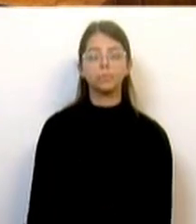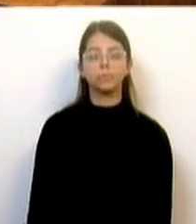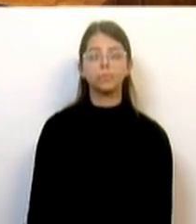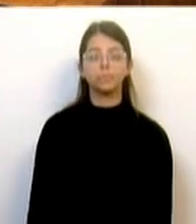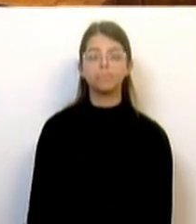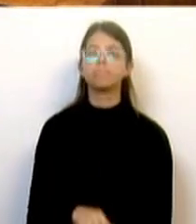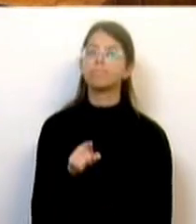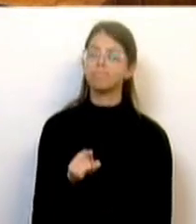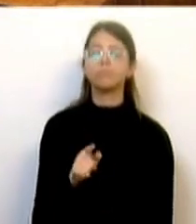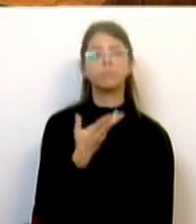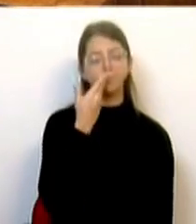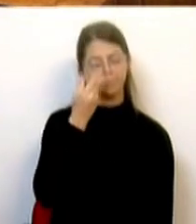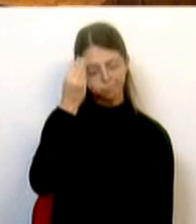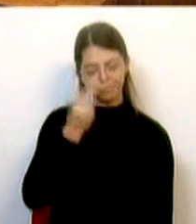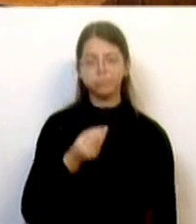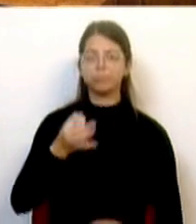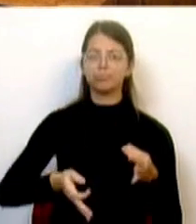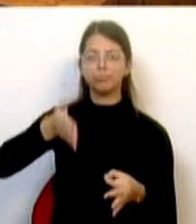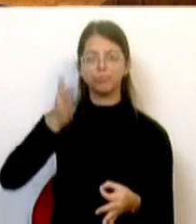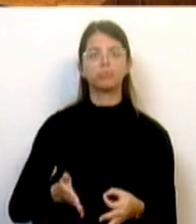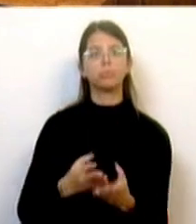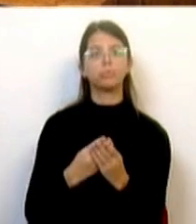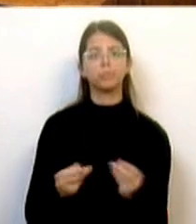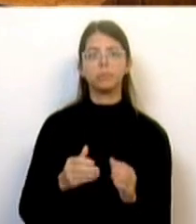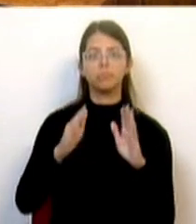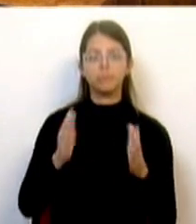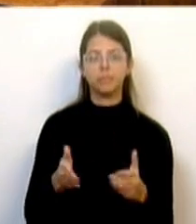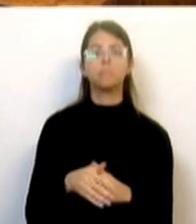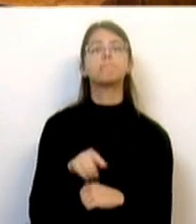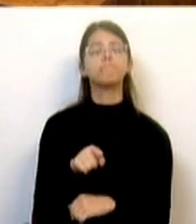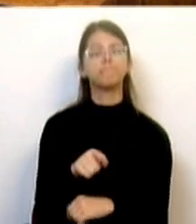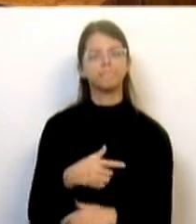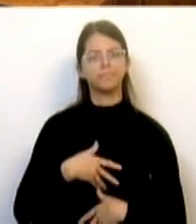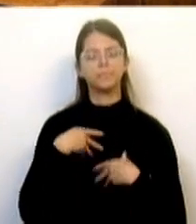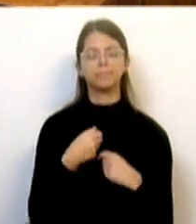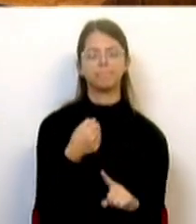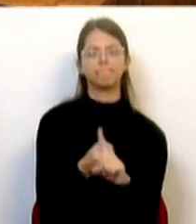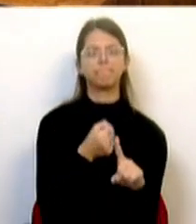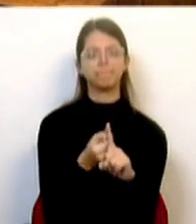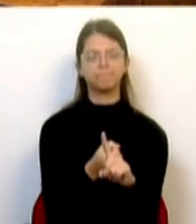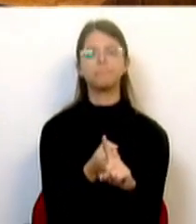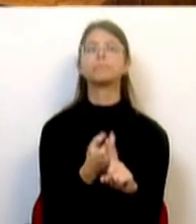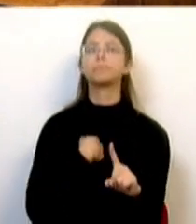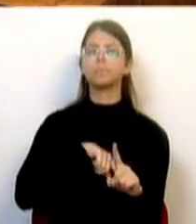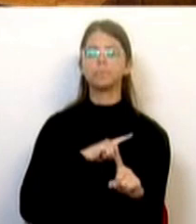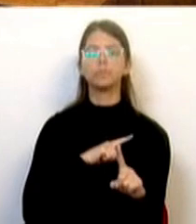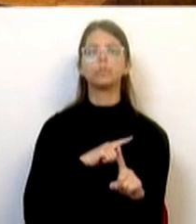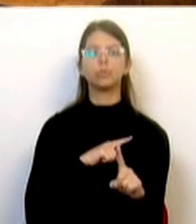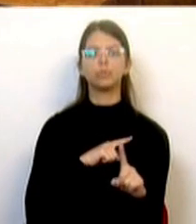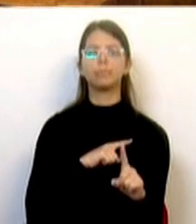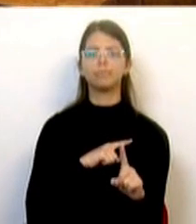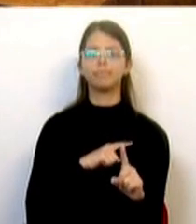Esta injustiça tem que ser resolvida e é com o espírito de a combater que continuaremos a trabalhar